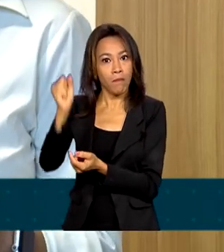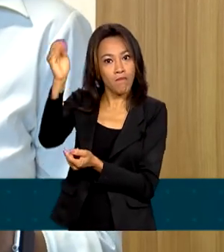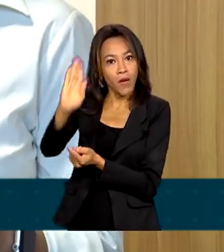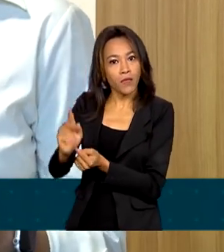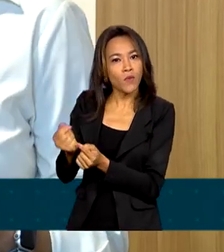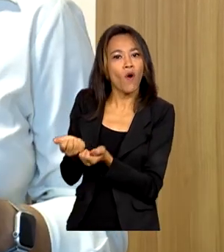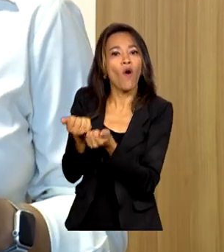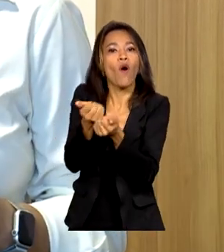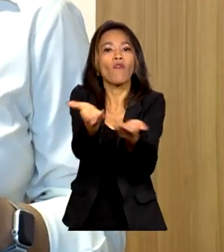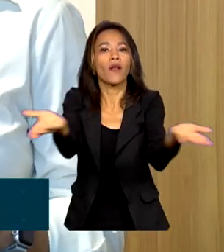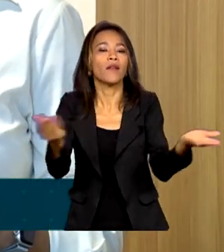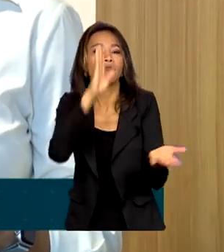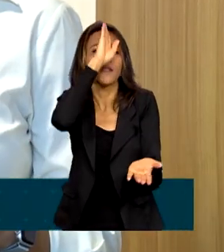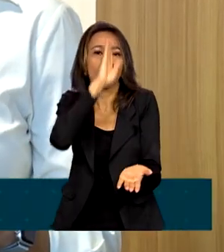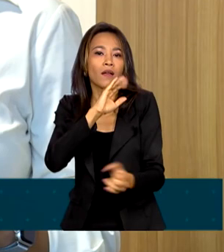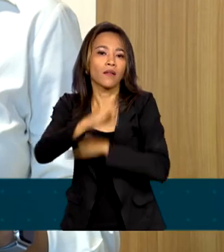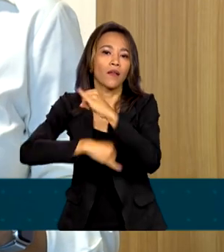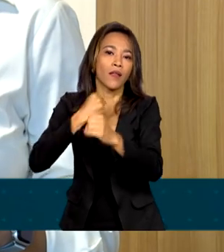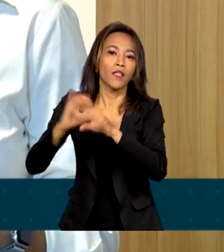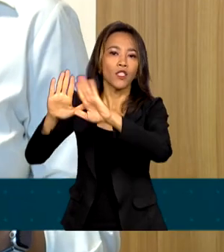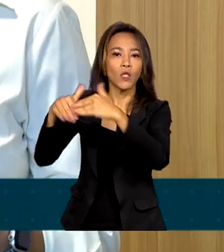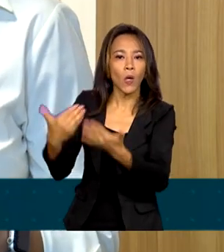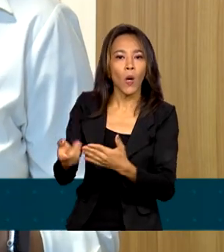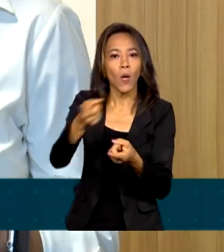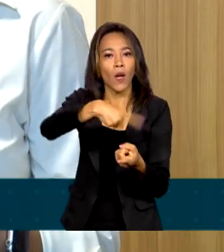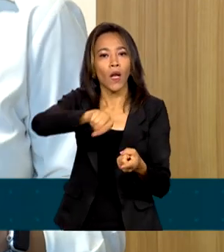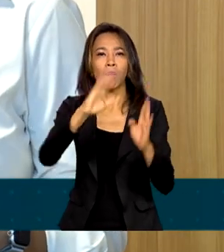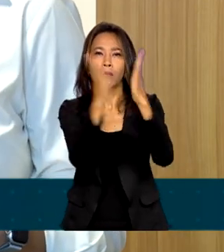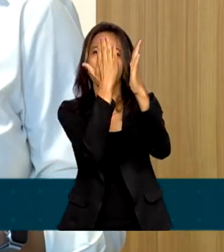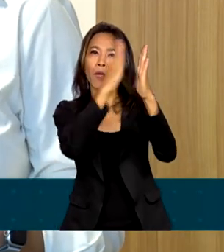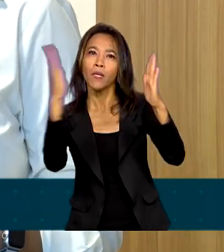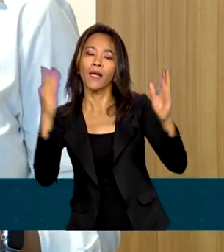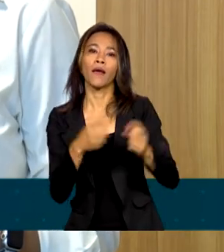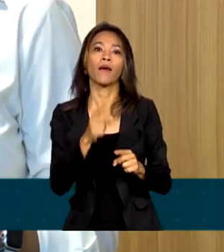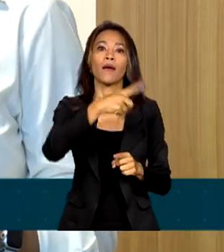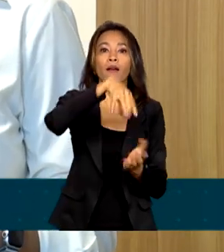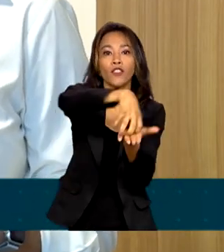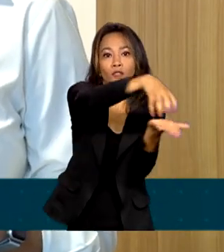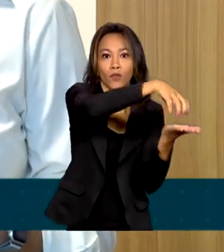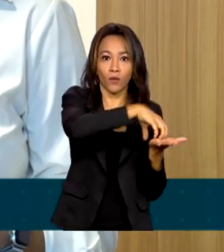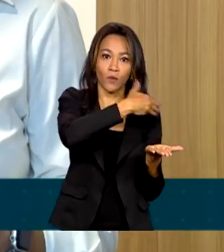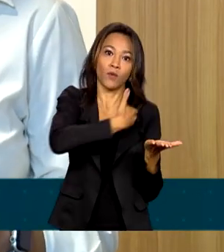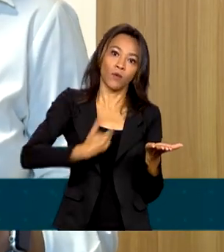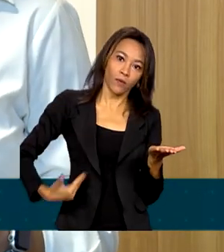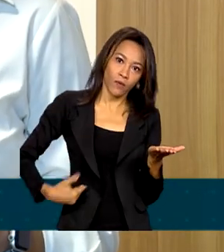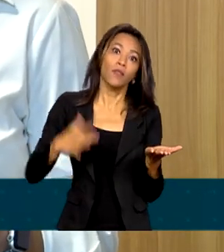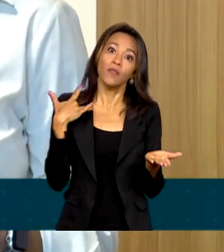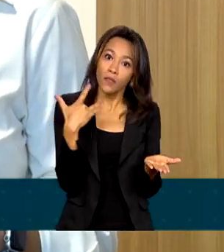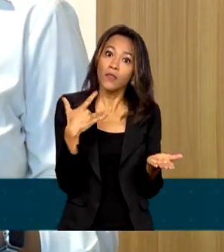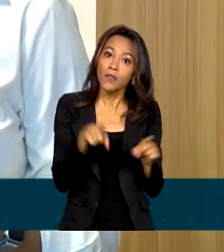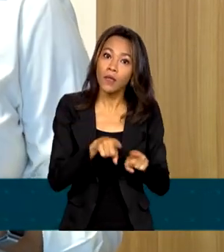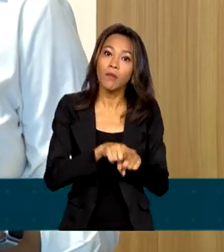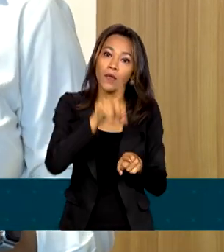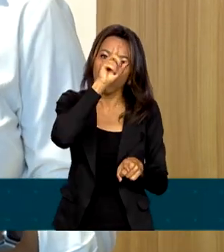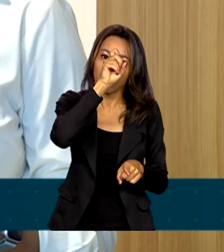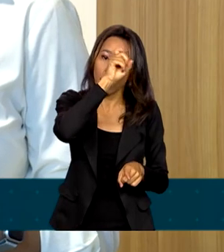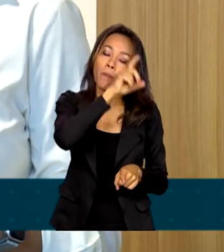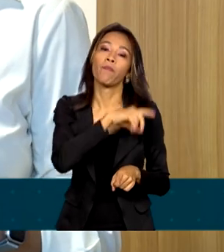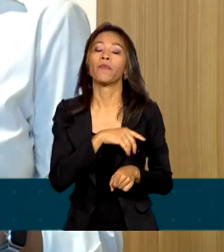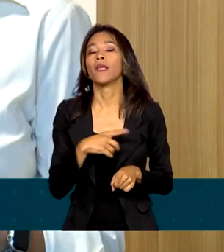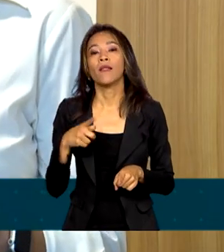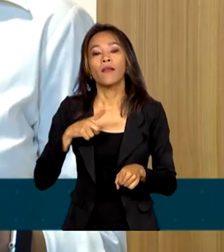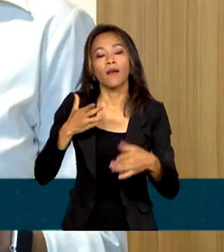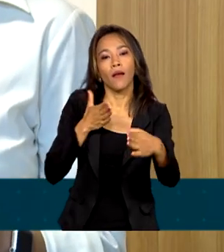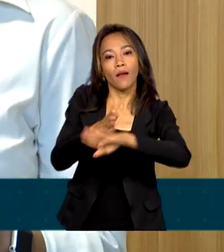gratuita em escolas, bibliotecas, unidades de saúde e instituições públicas. O serviço também disponibiliza